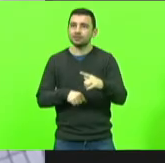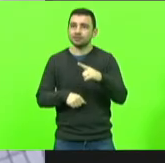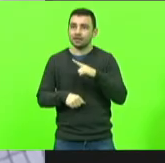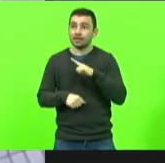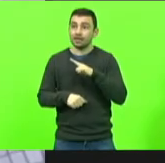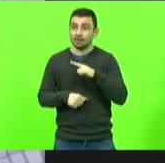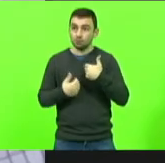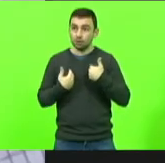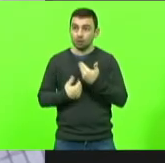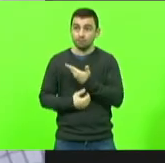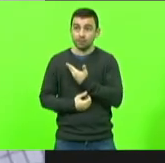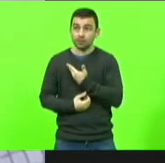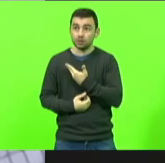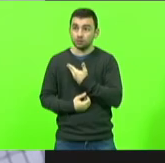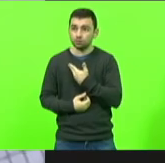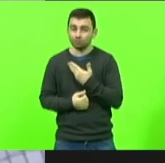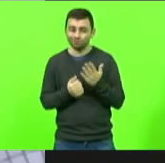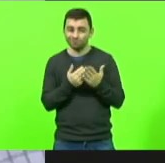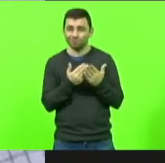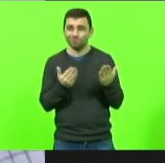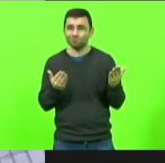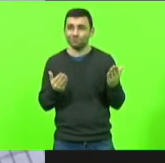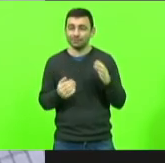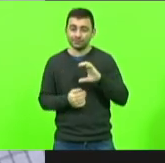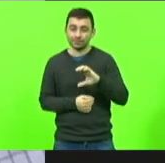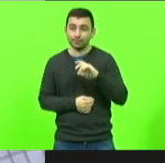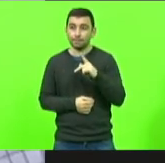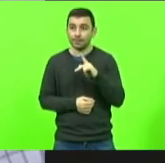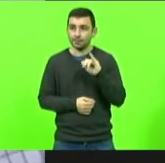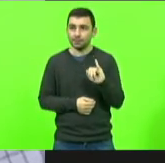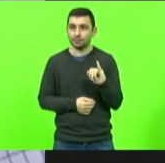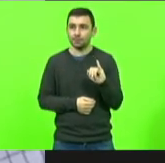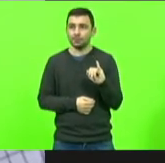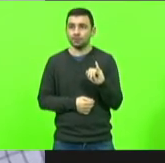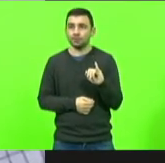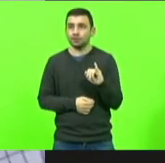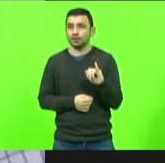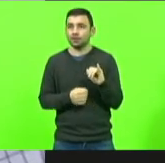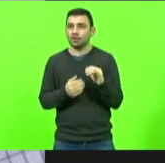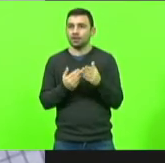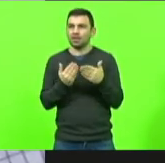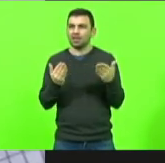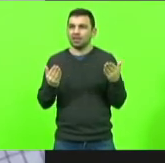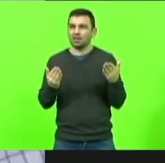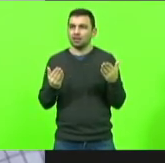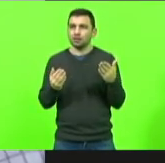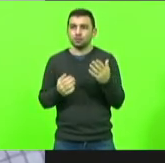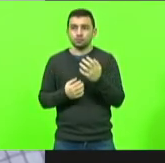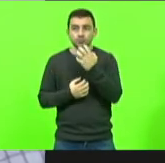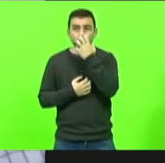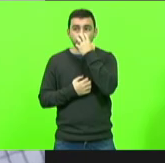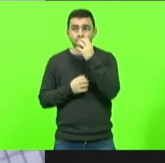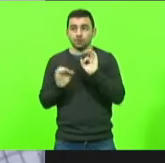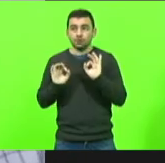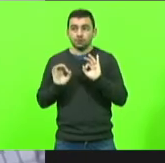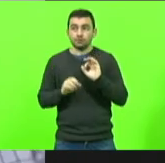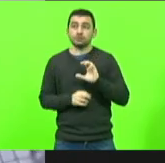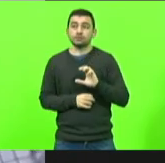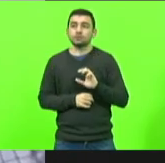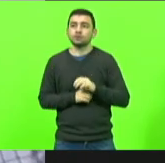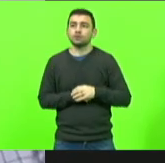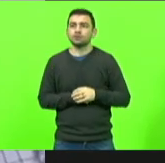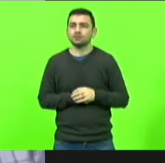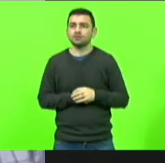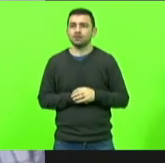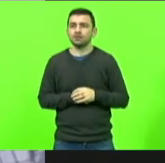que estiveram numa CTI e que não estavam entubados mas do seu lado tinham